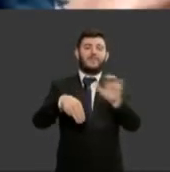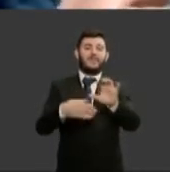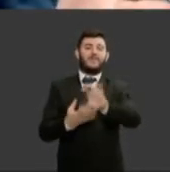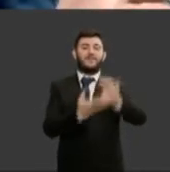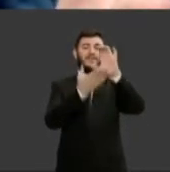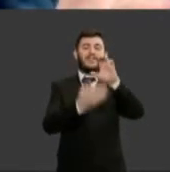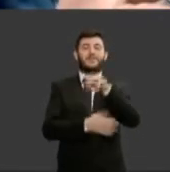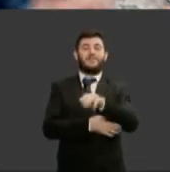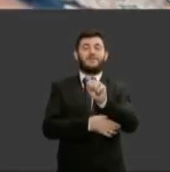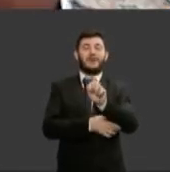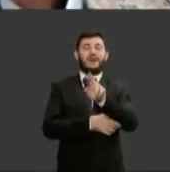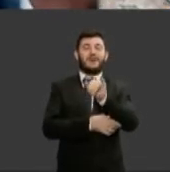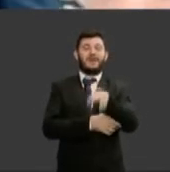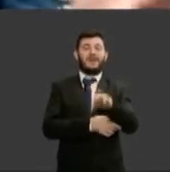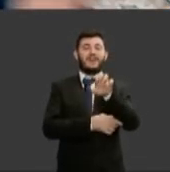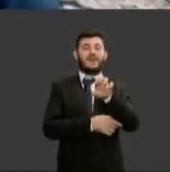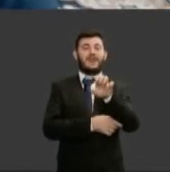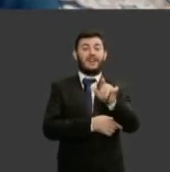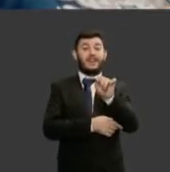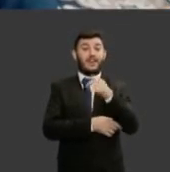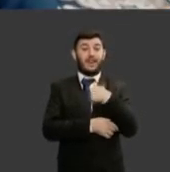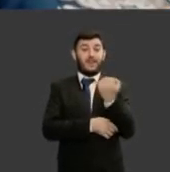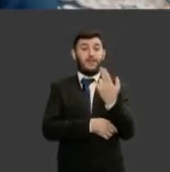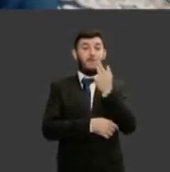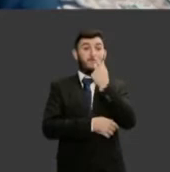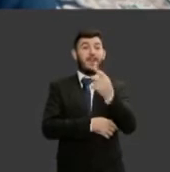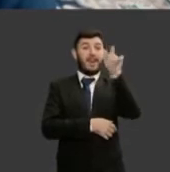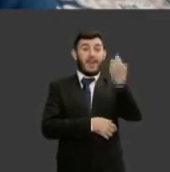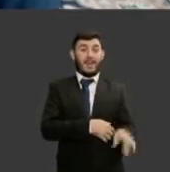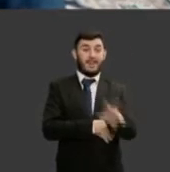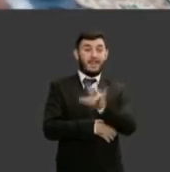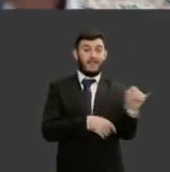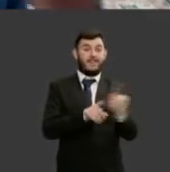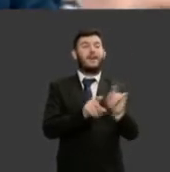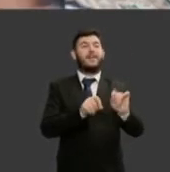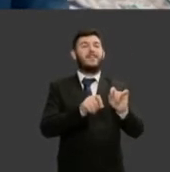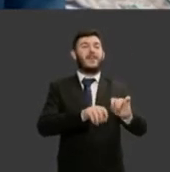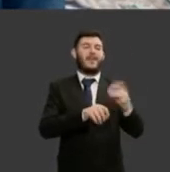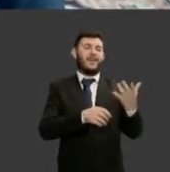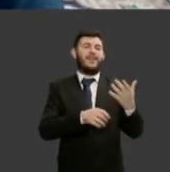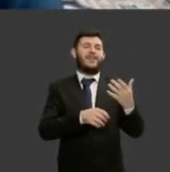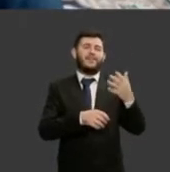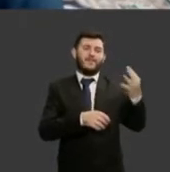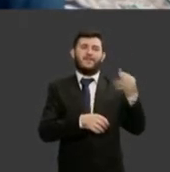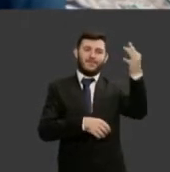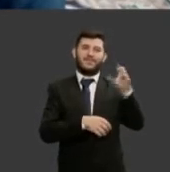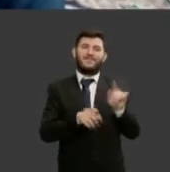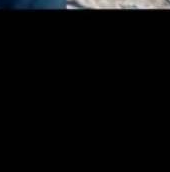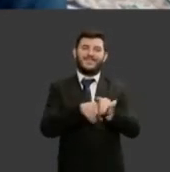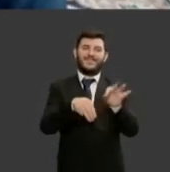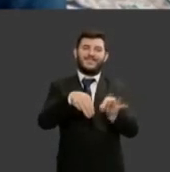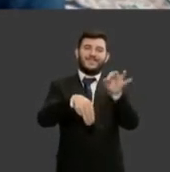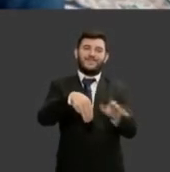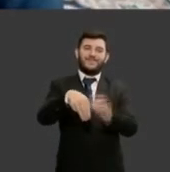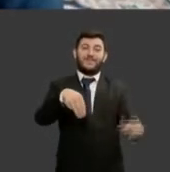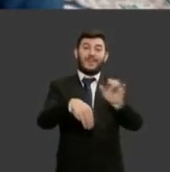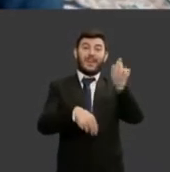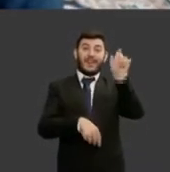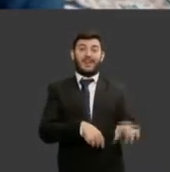já estou promovendo a ministra porque com certeza a vossa excelência faz justo a conselheira Marinela também